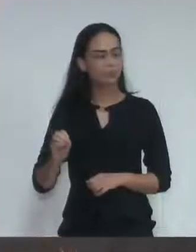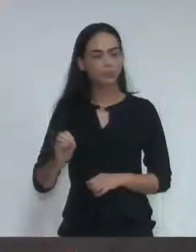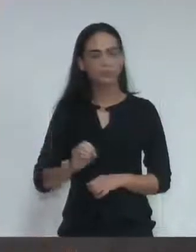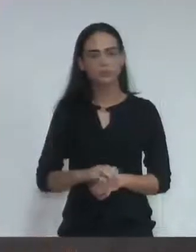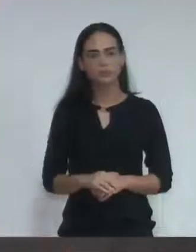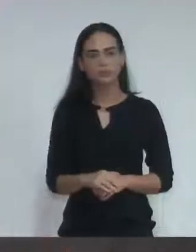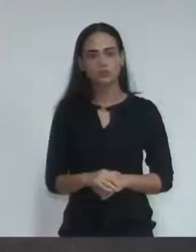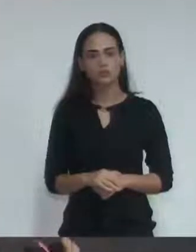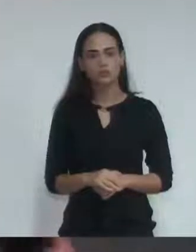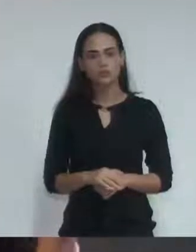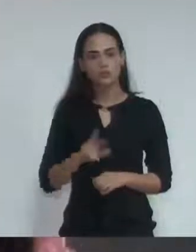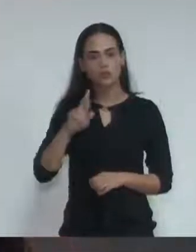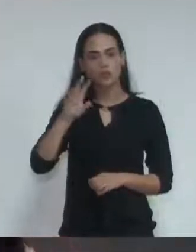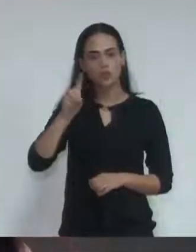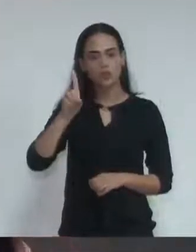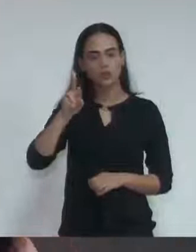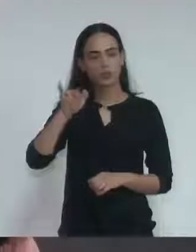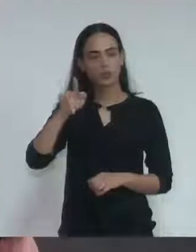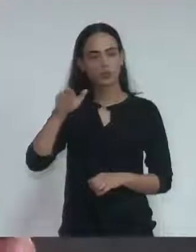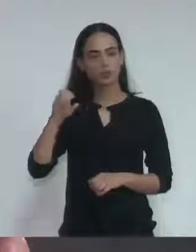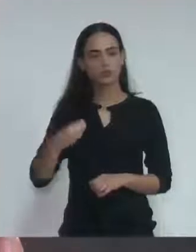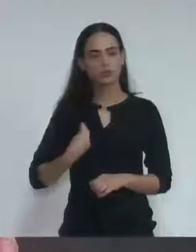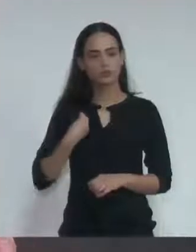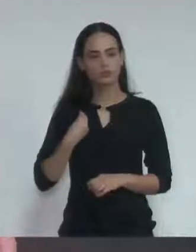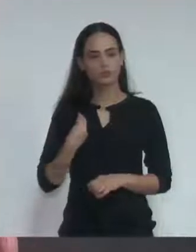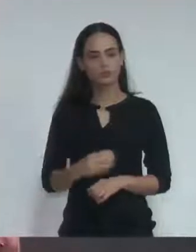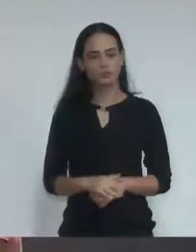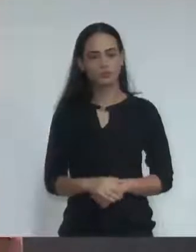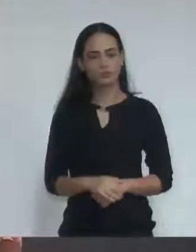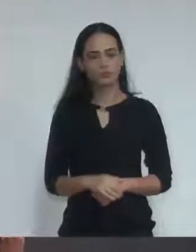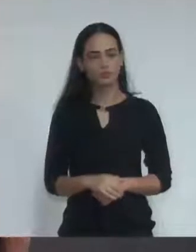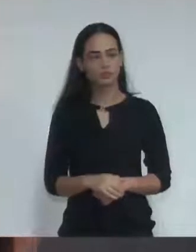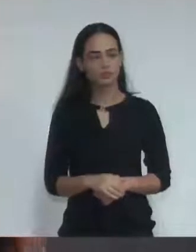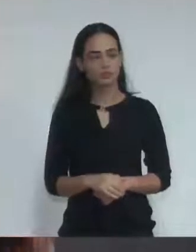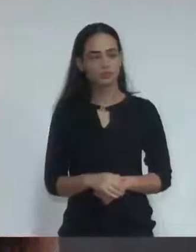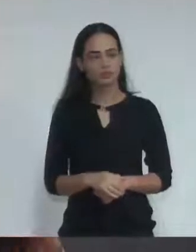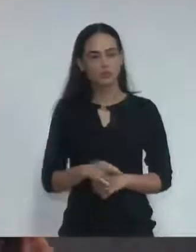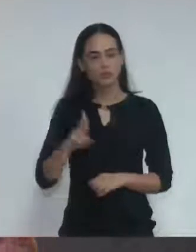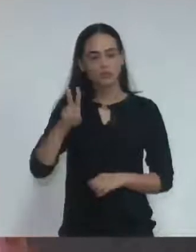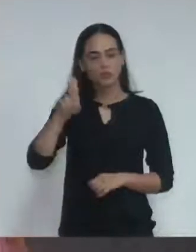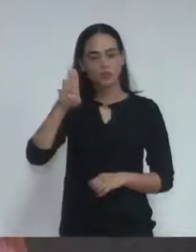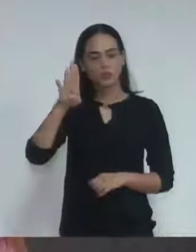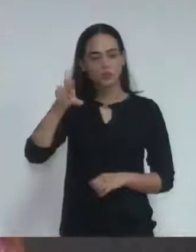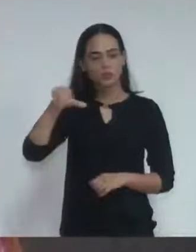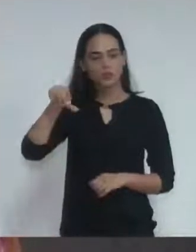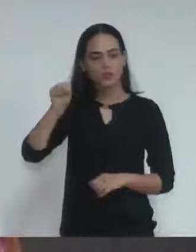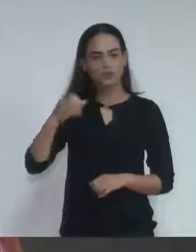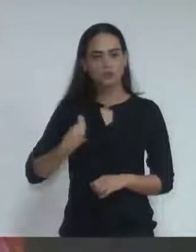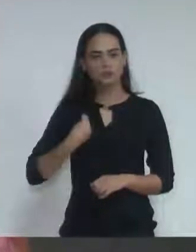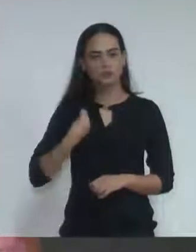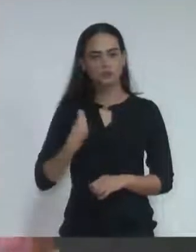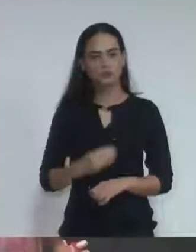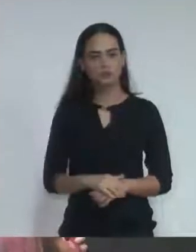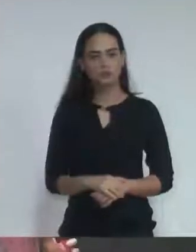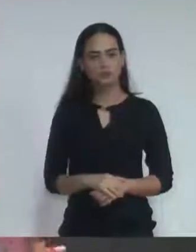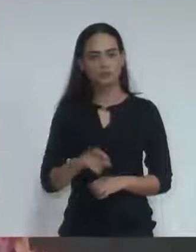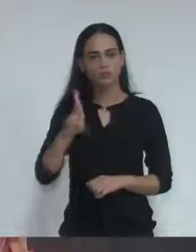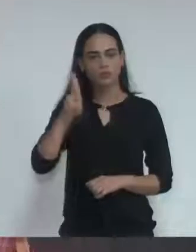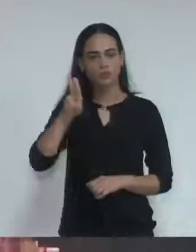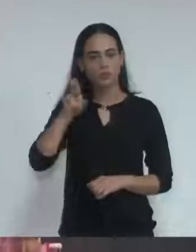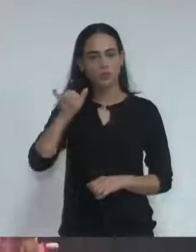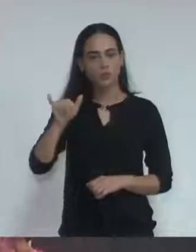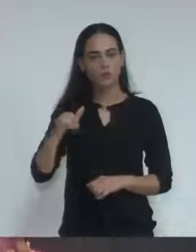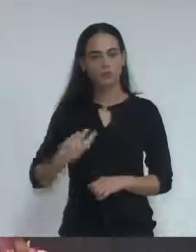Vereador Rodrigo Paixão. Presente. Vereador Robins Nunes. Presente. Vereador Rui Macaxeira.